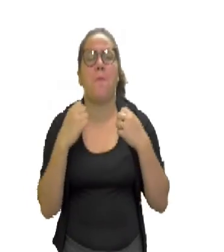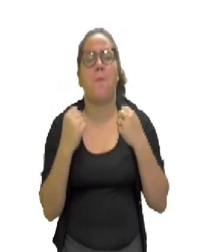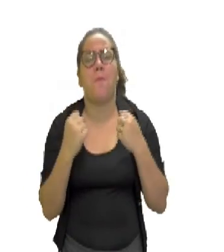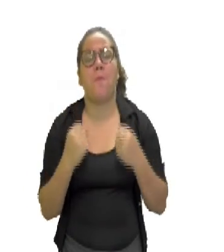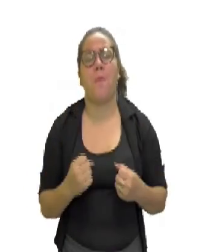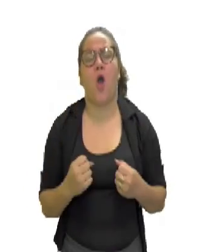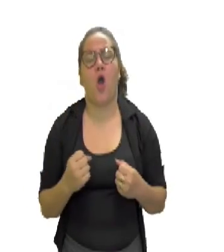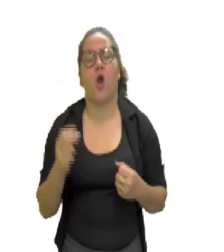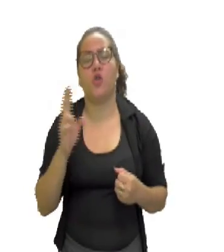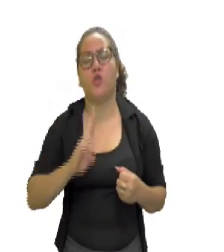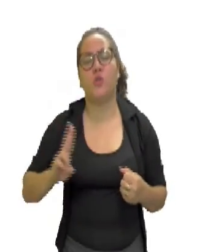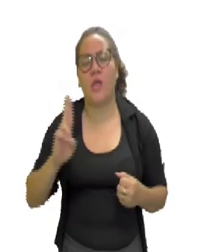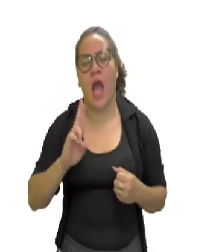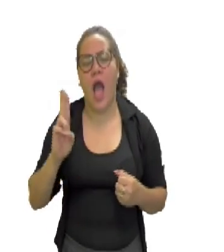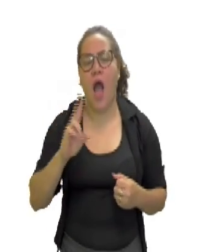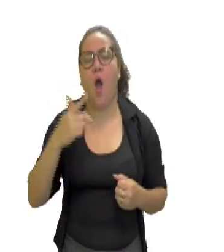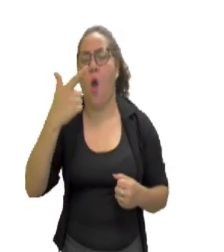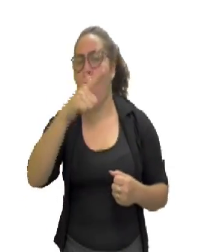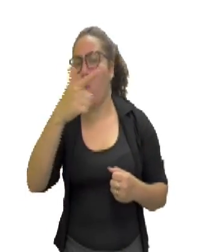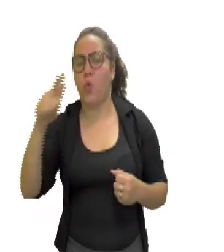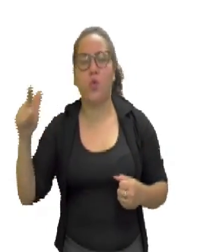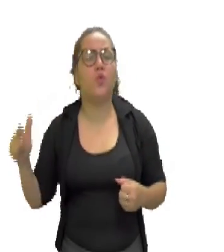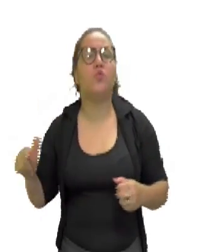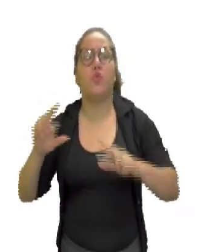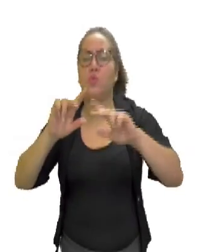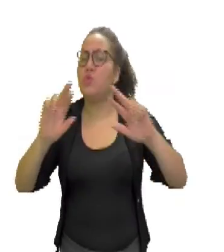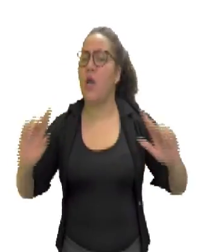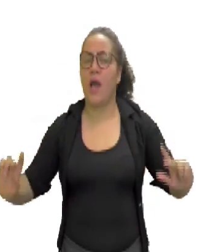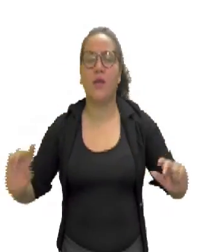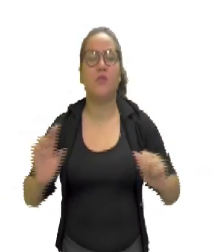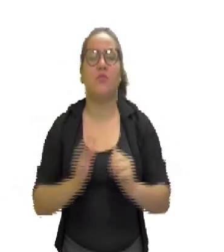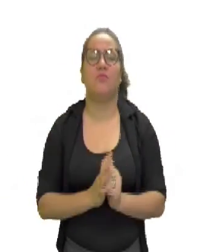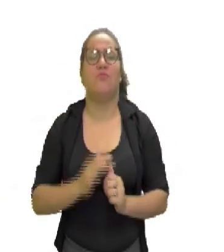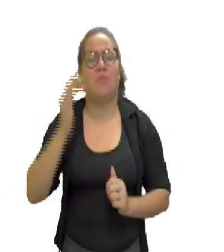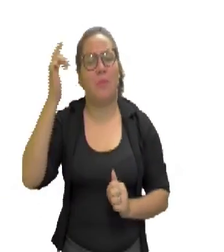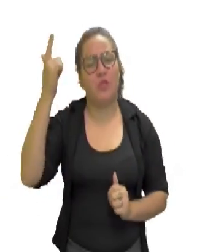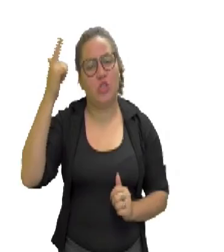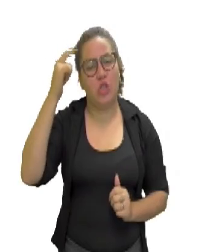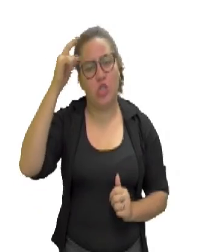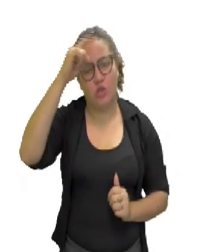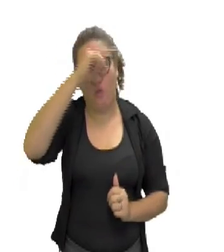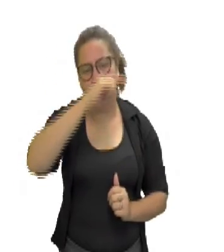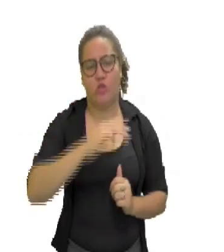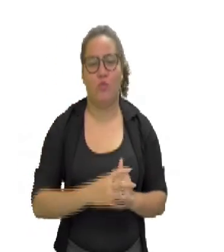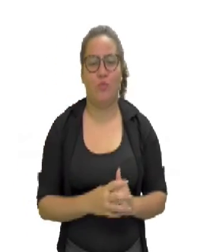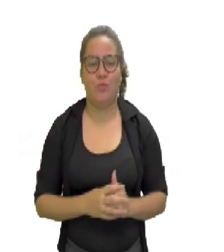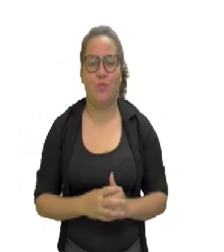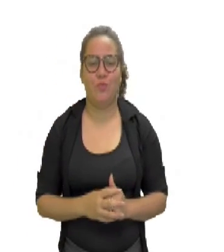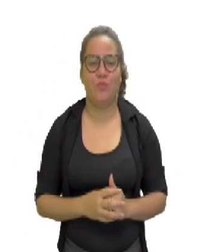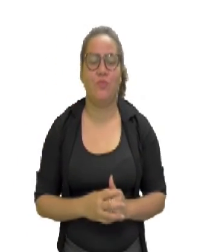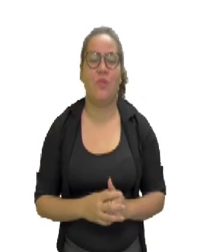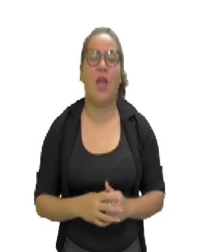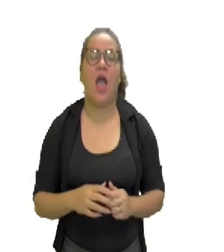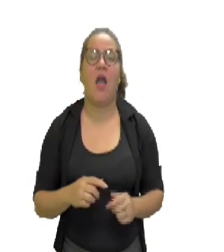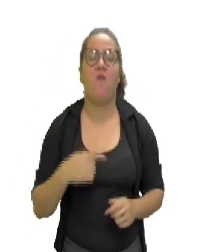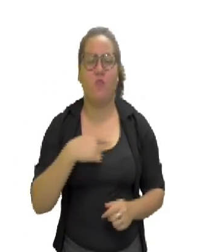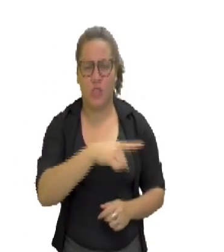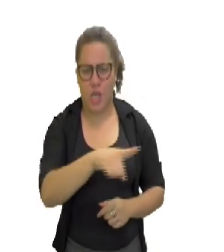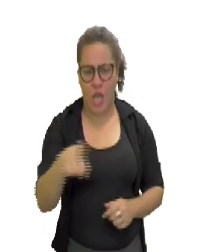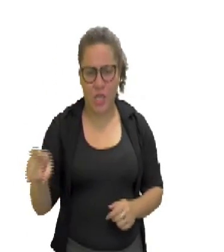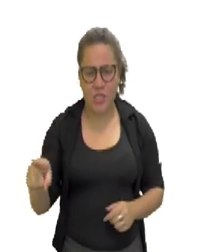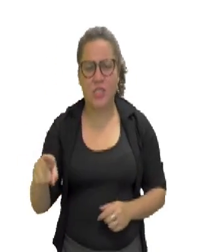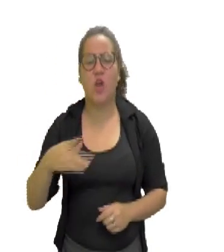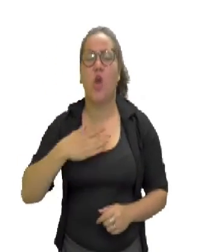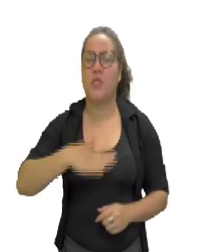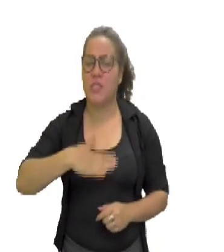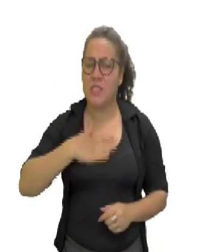retalhos, de pano ou de camisas. Pra ficar mais difícil. Quem pegar mais ganha, né? E eu espero que vocês tenham gostado da